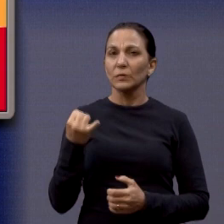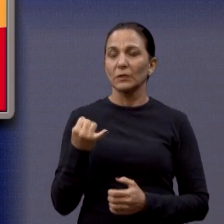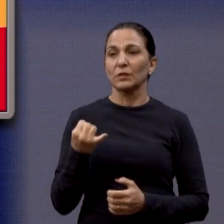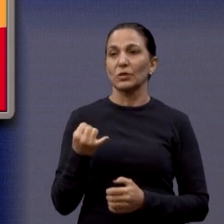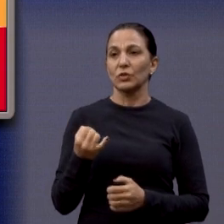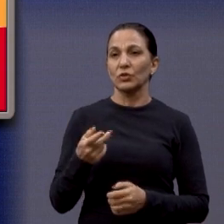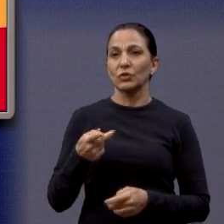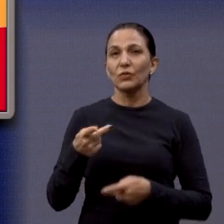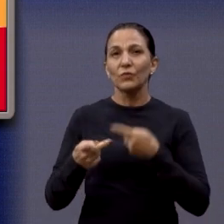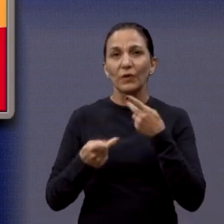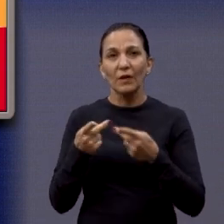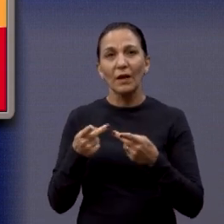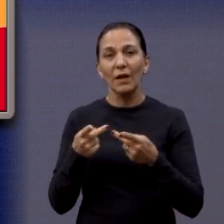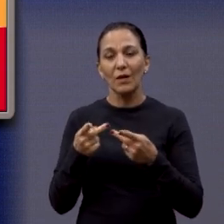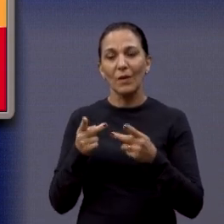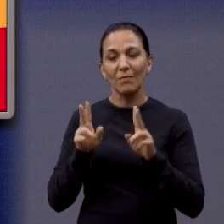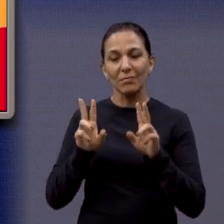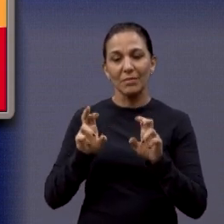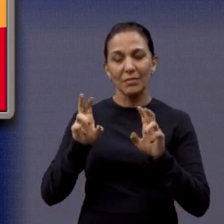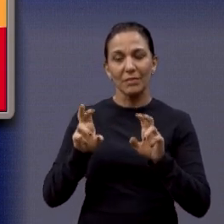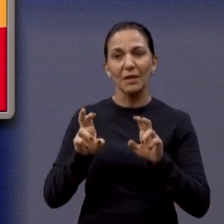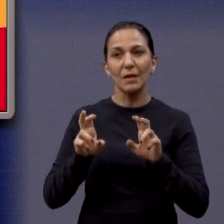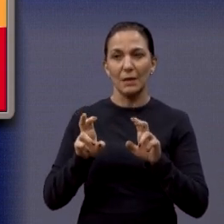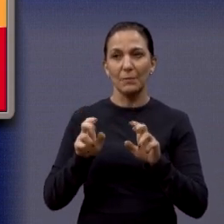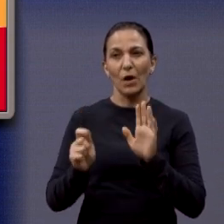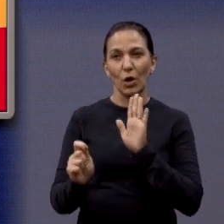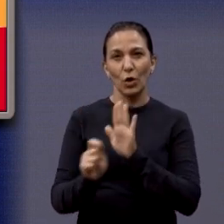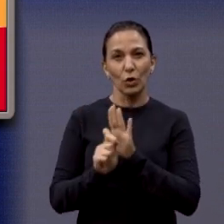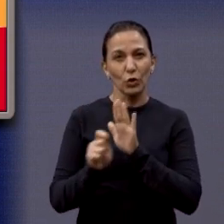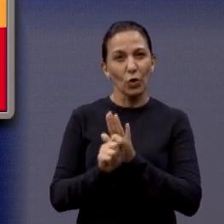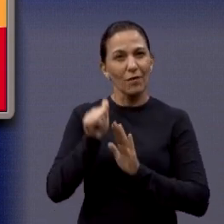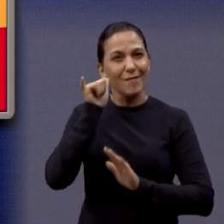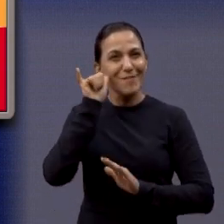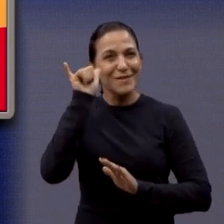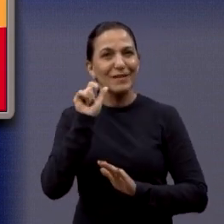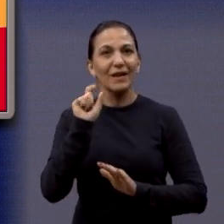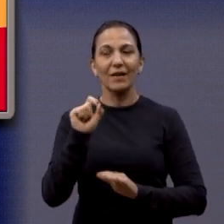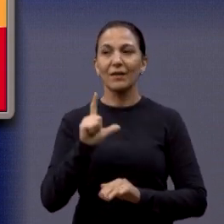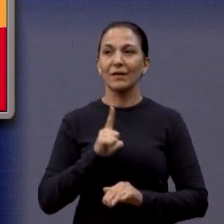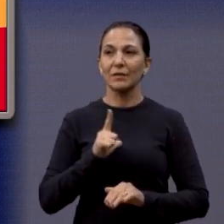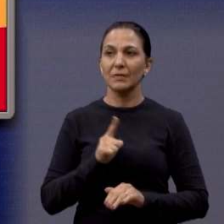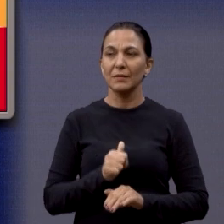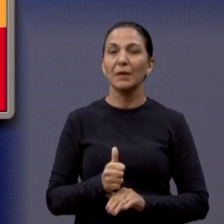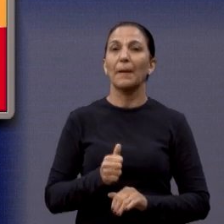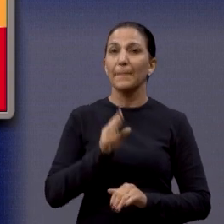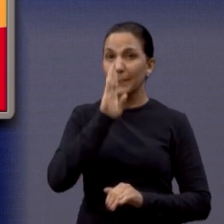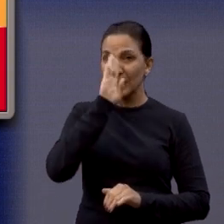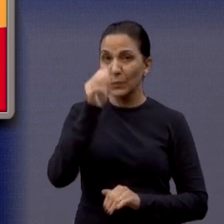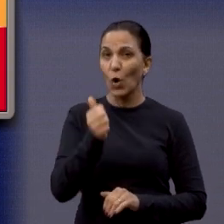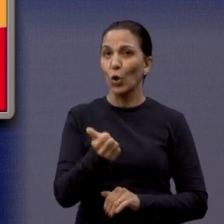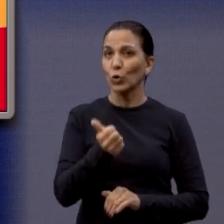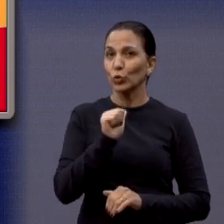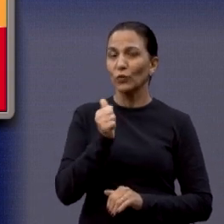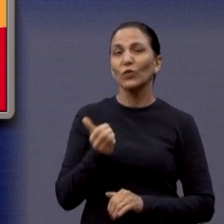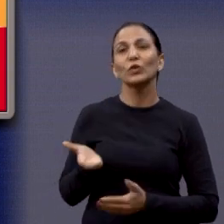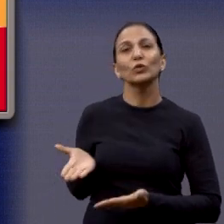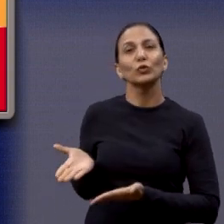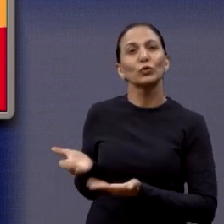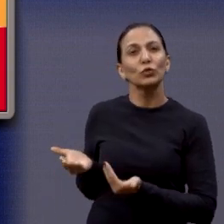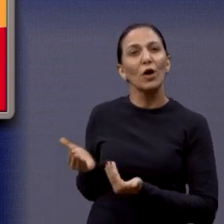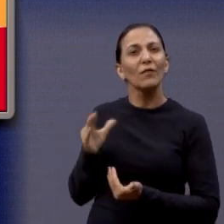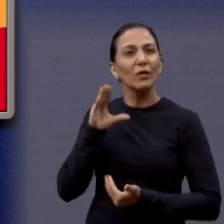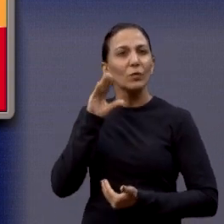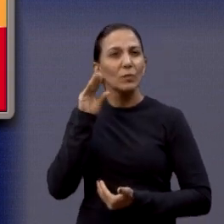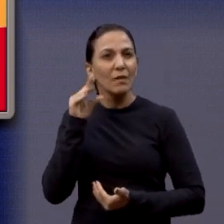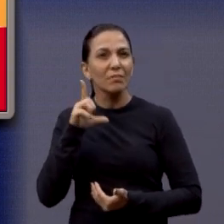está trabalhando essa questão da prevenção, principalmente de álcool em adolescente. Então, quanto